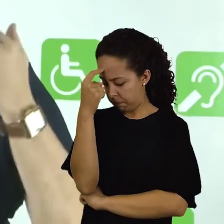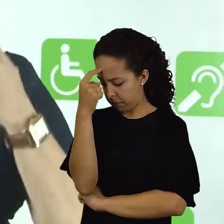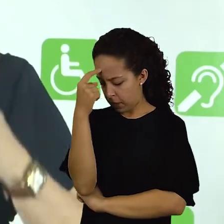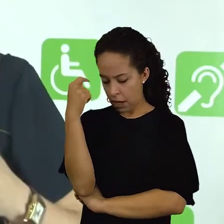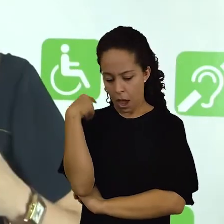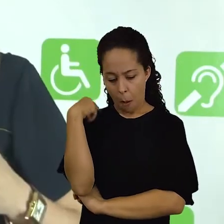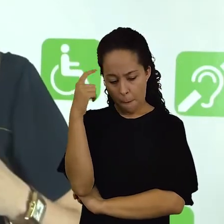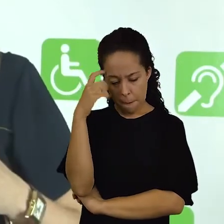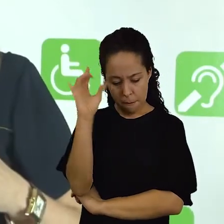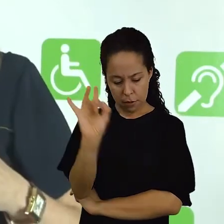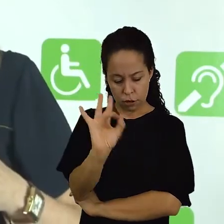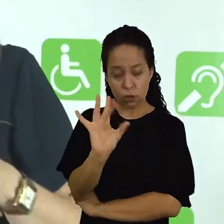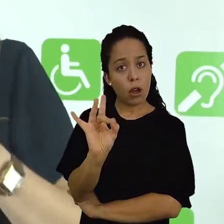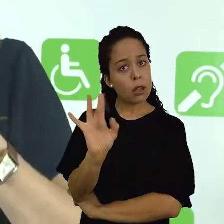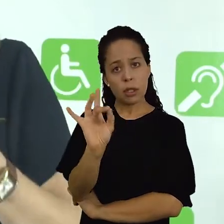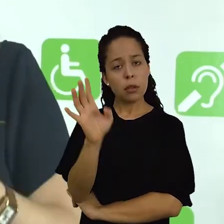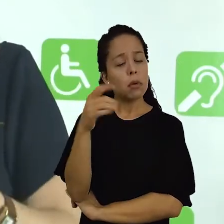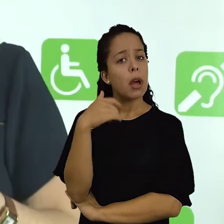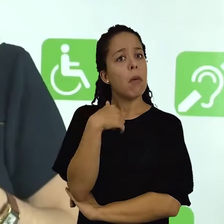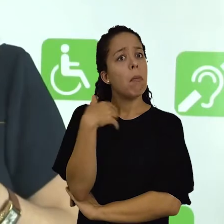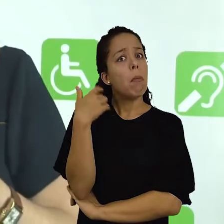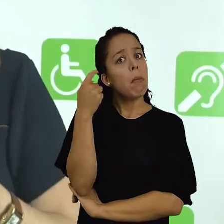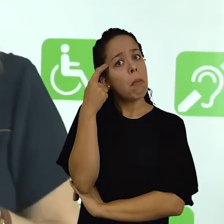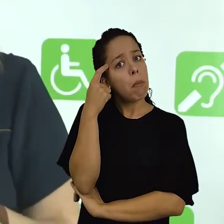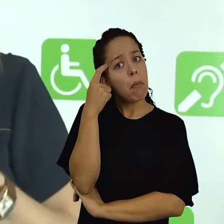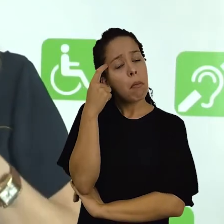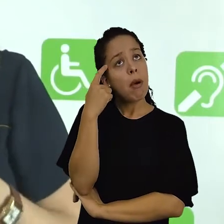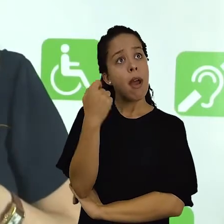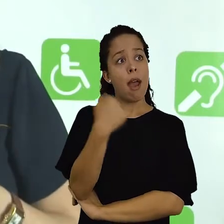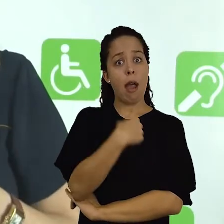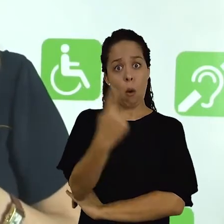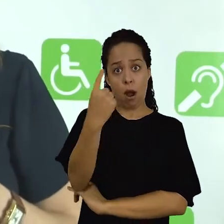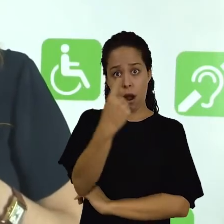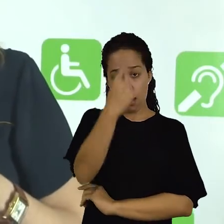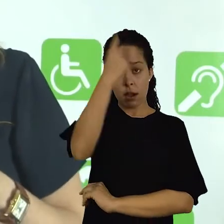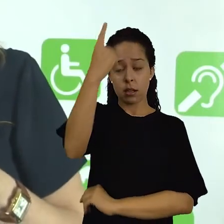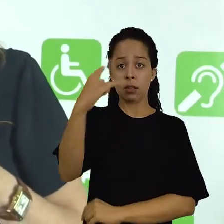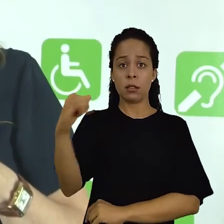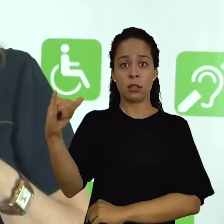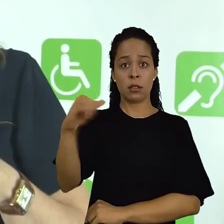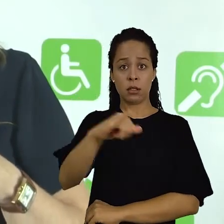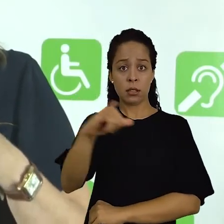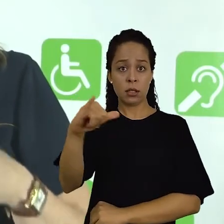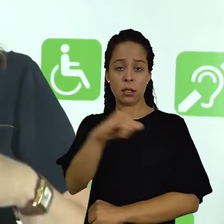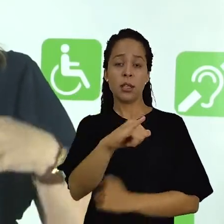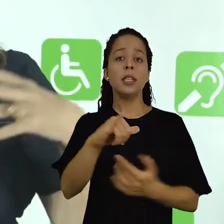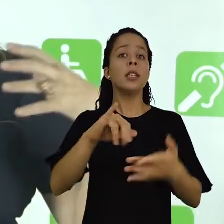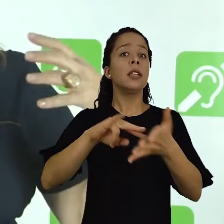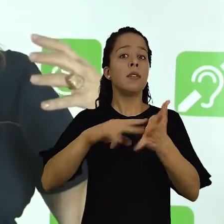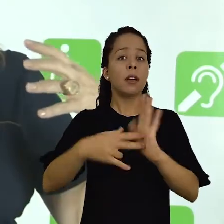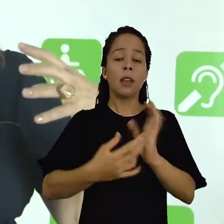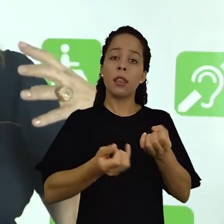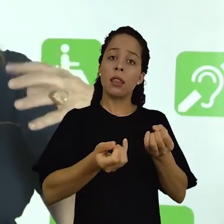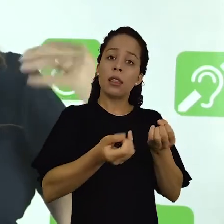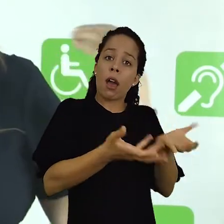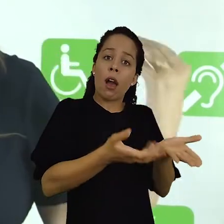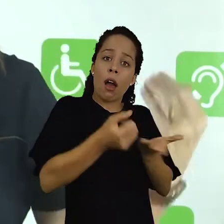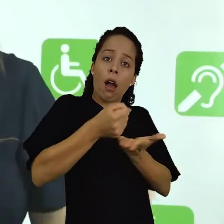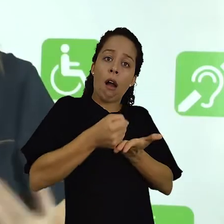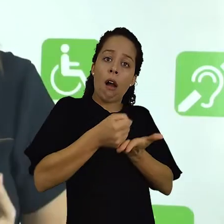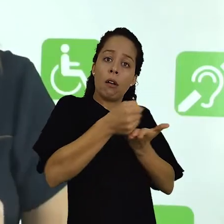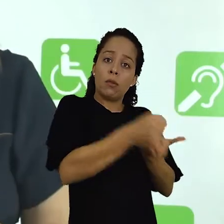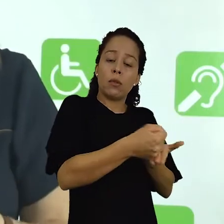que ele pensou ingenuamente que a